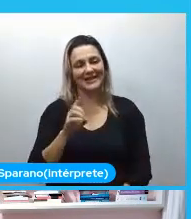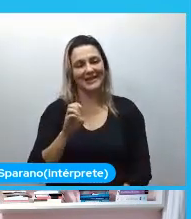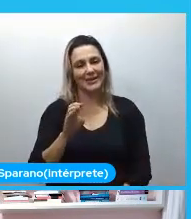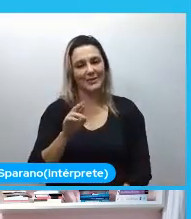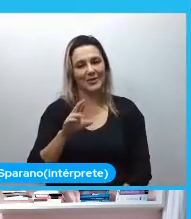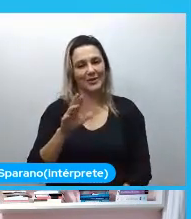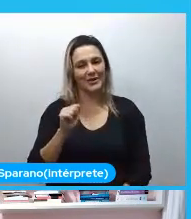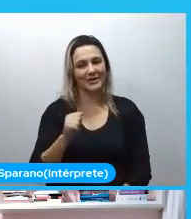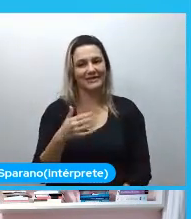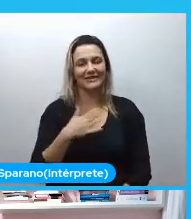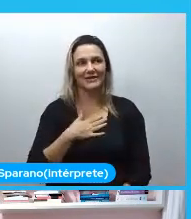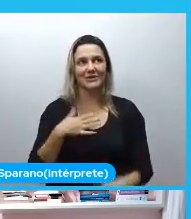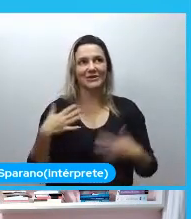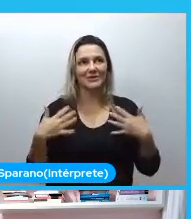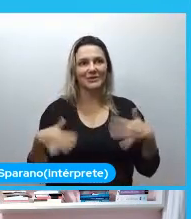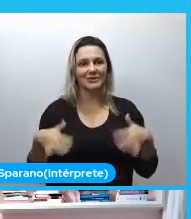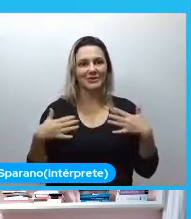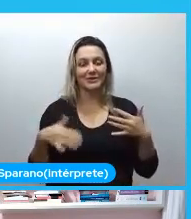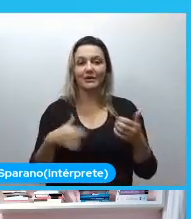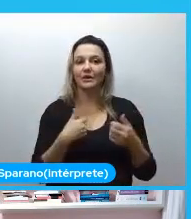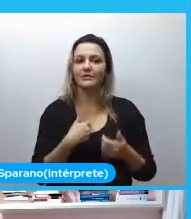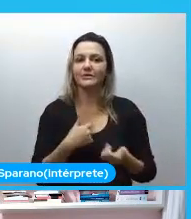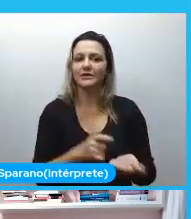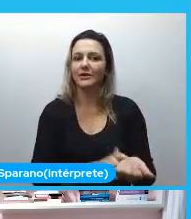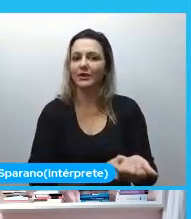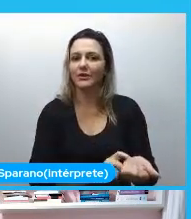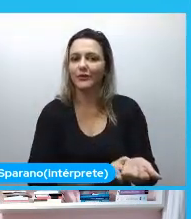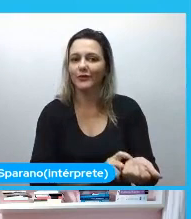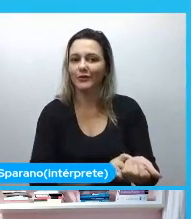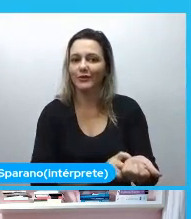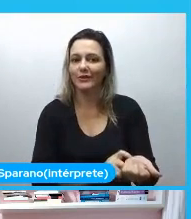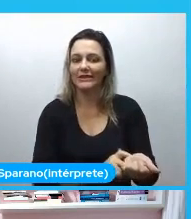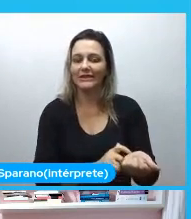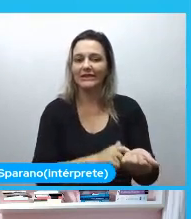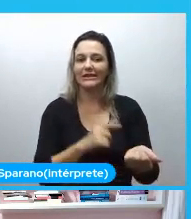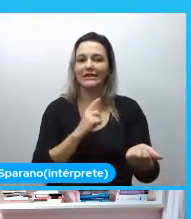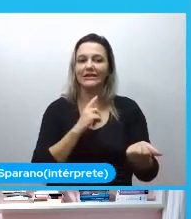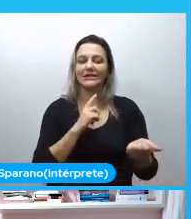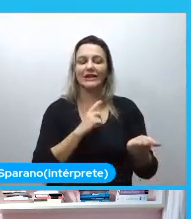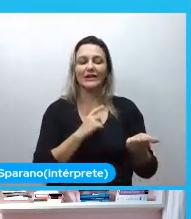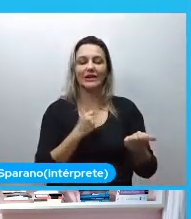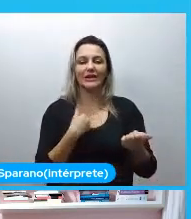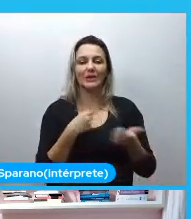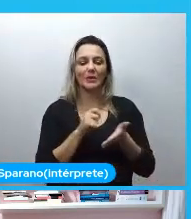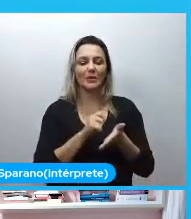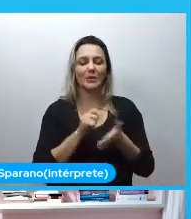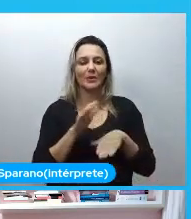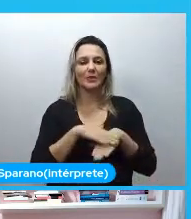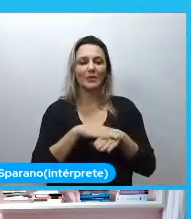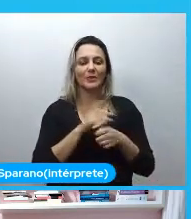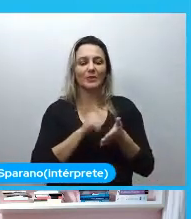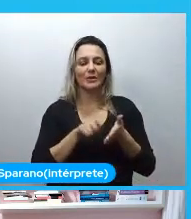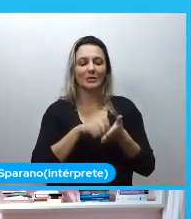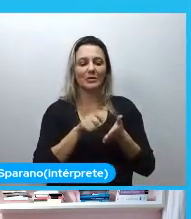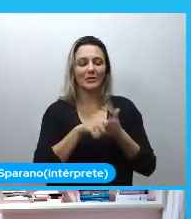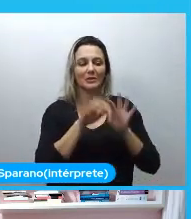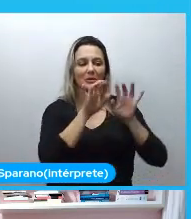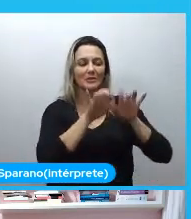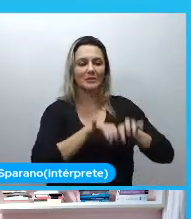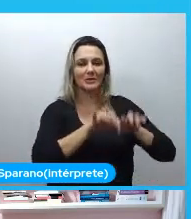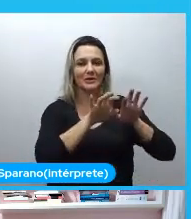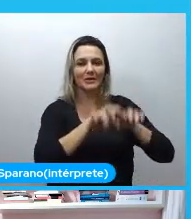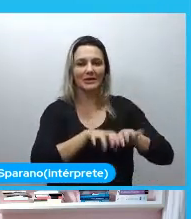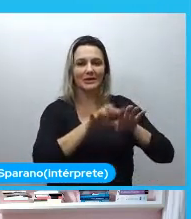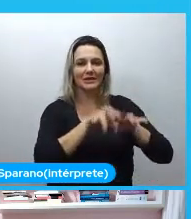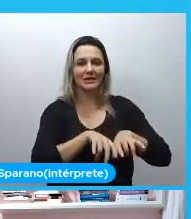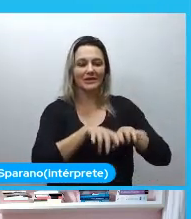Caramba, gente, a gente tem noção do nervoso. Eu fiz o script até da minha apresentação para me descrever aqui, para não ter perigo